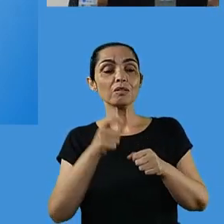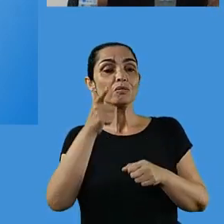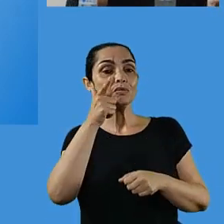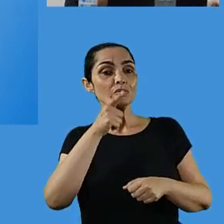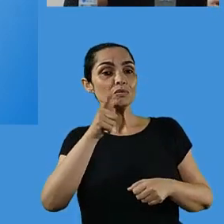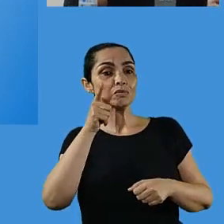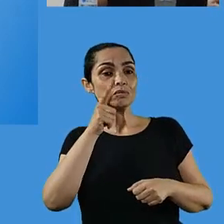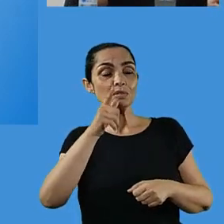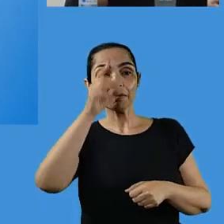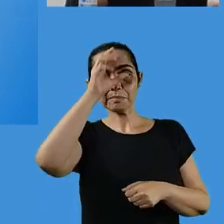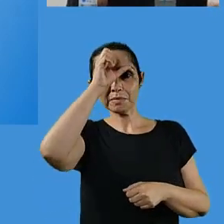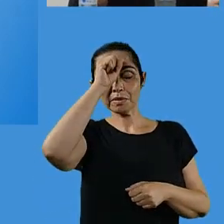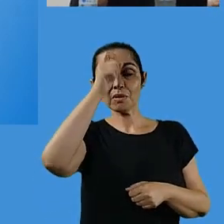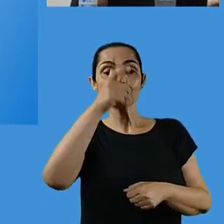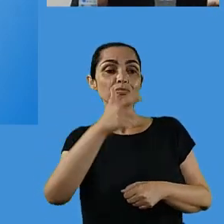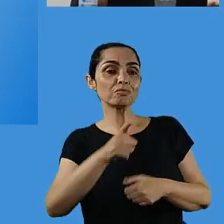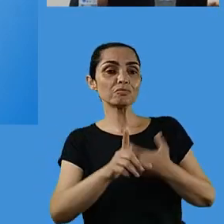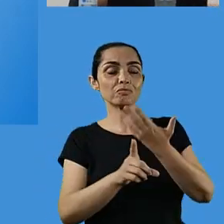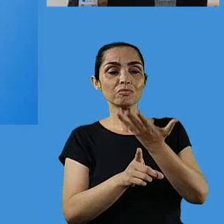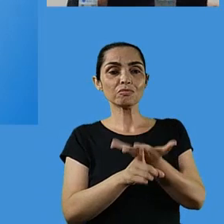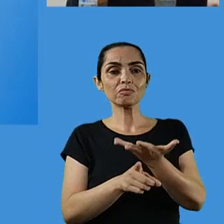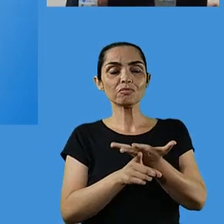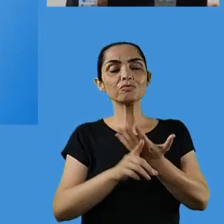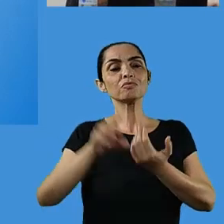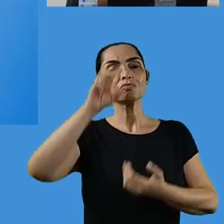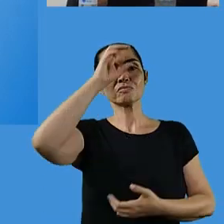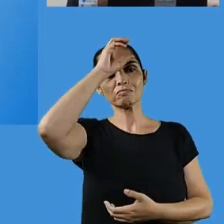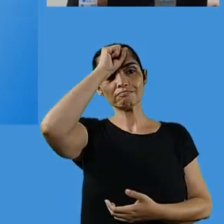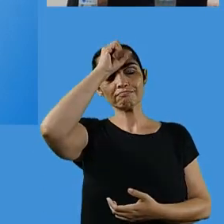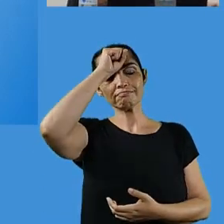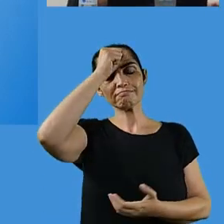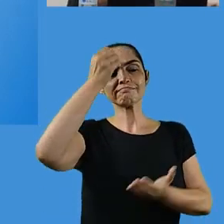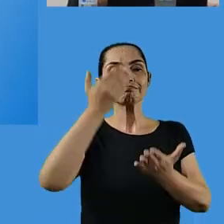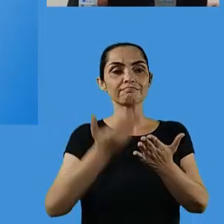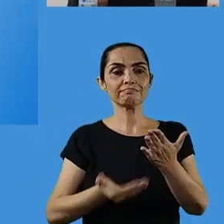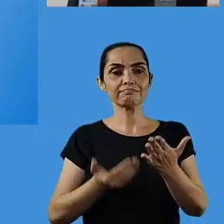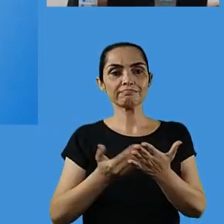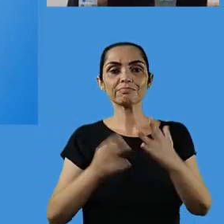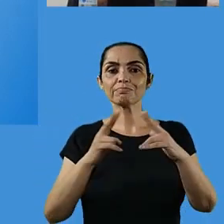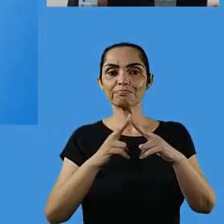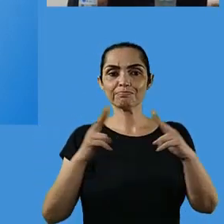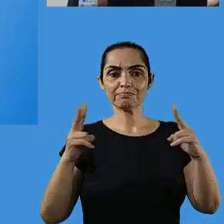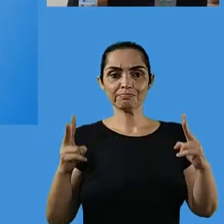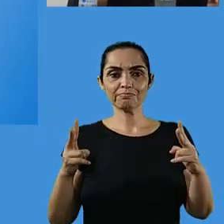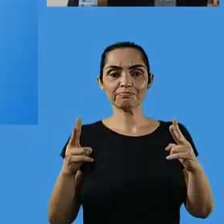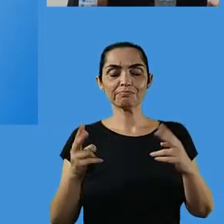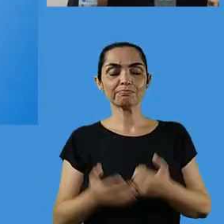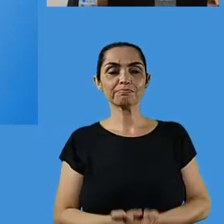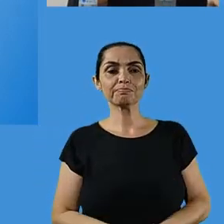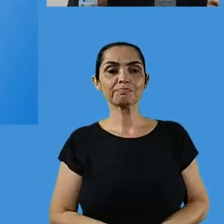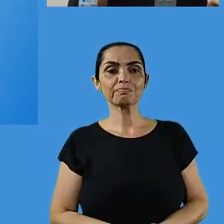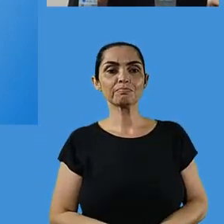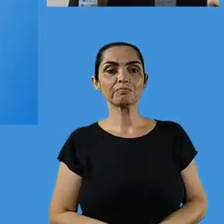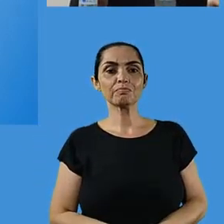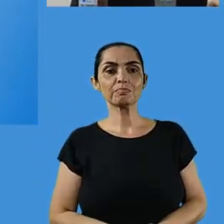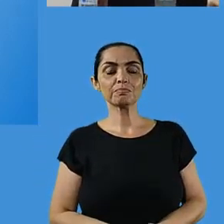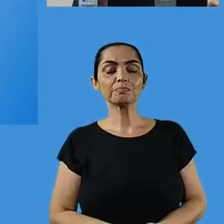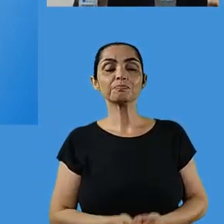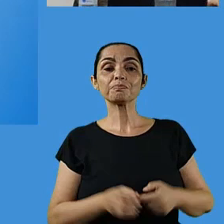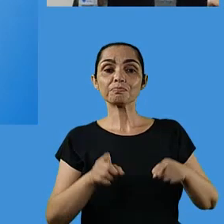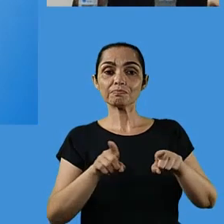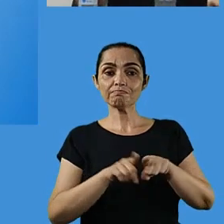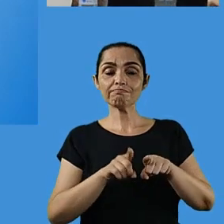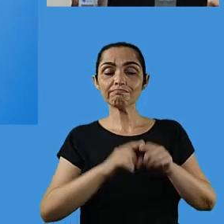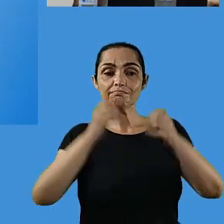dúvidas, nós estamos disponibilizando o atendimento na sala de recursos multifuncionais para todos os nossos mais de 2